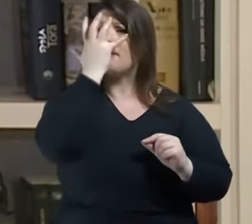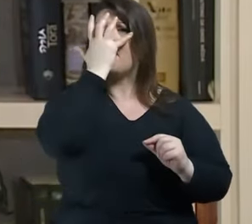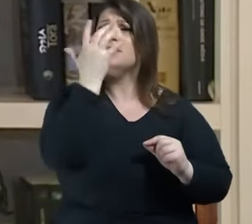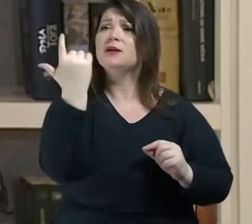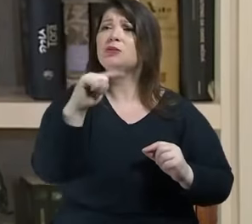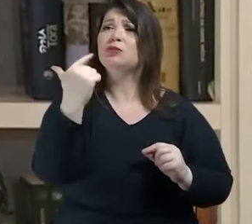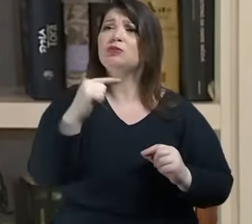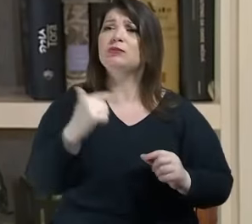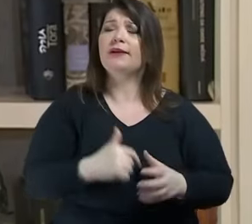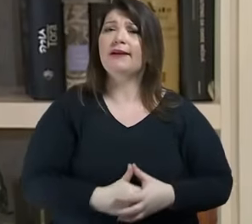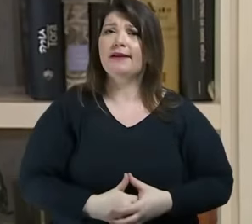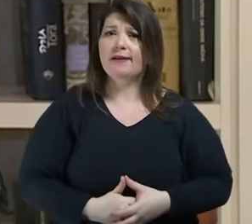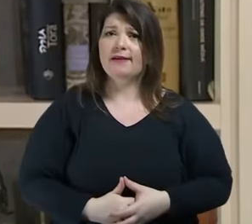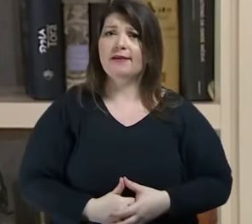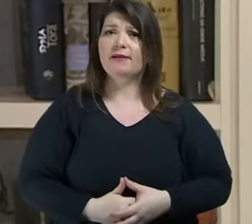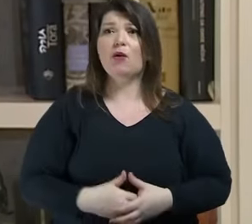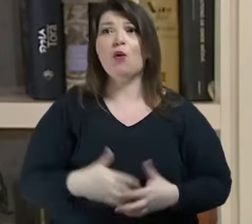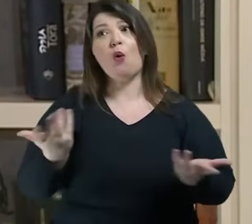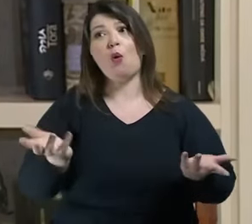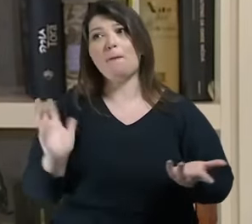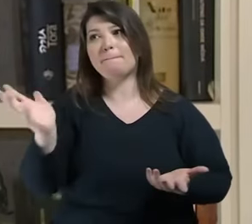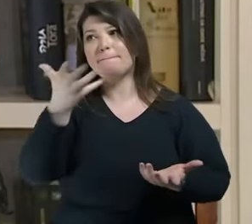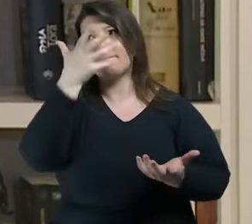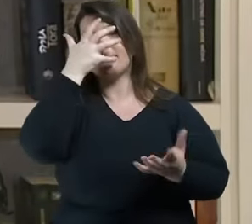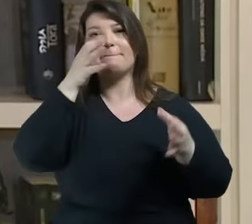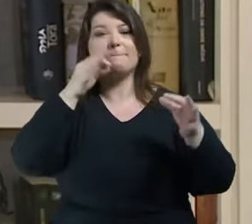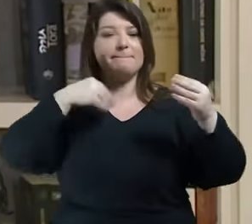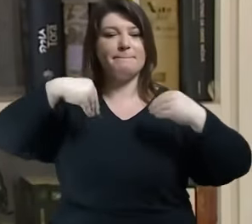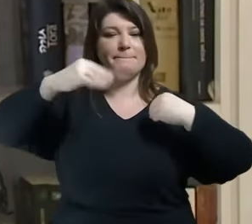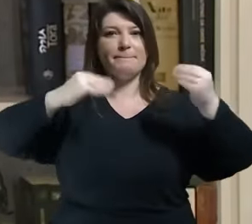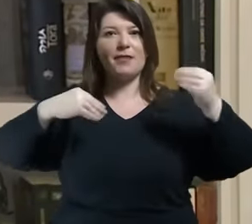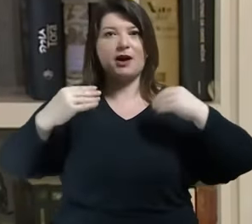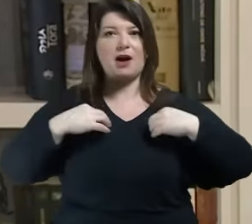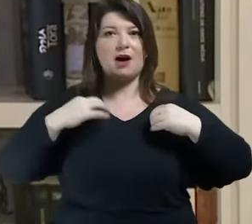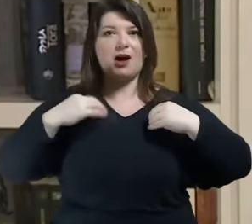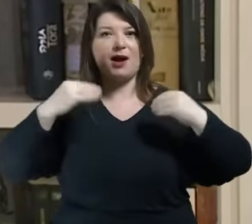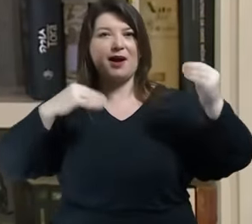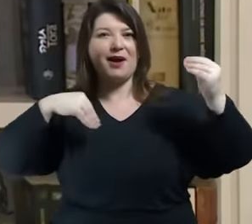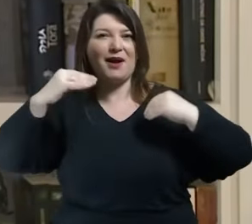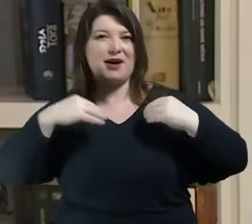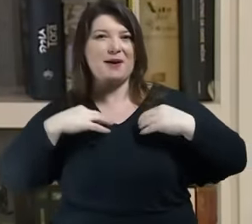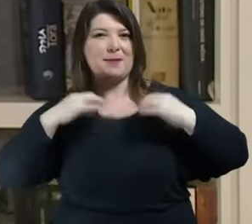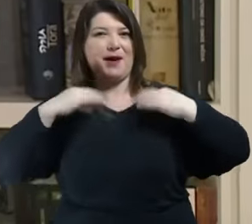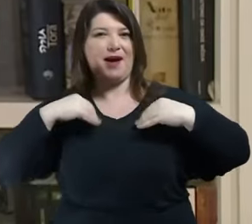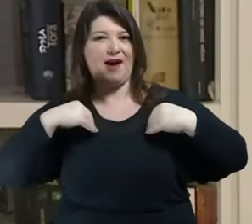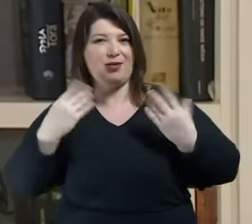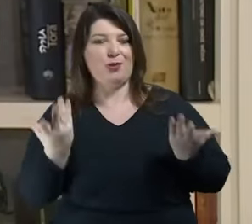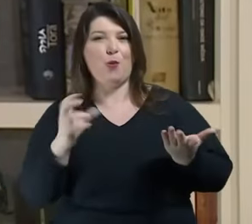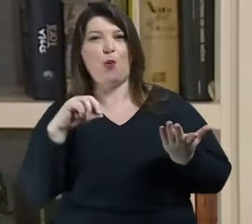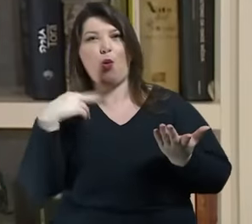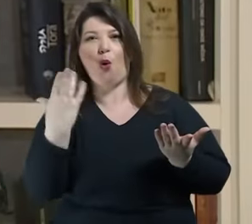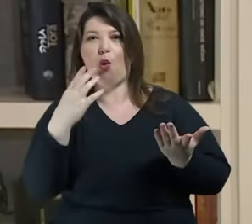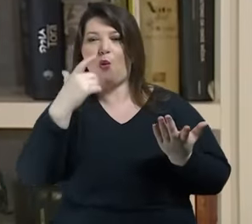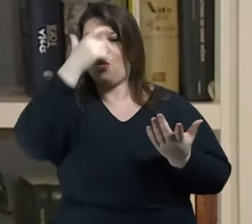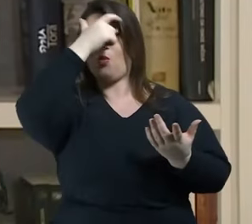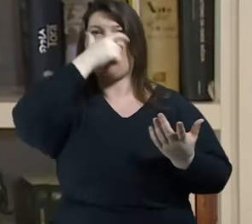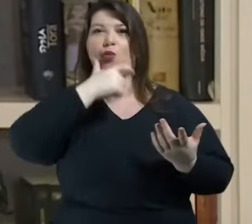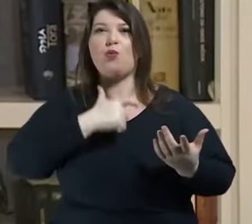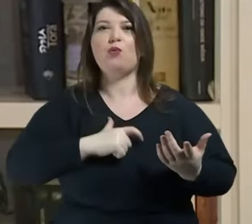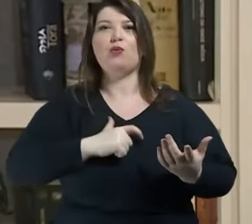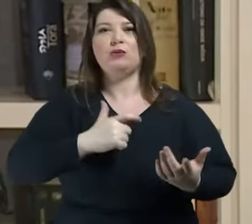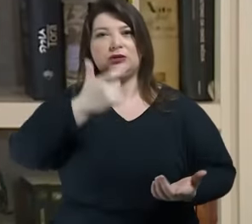ou de caráter se eu apenas sou o que eu sou e eu não posso ser outra coisa e ninguém me aceita